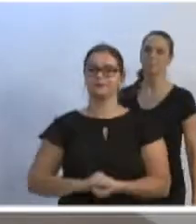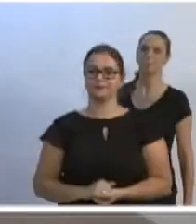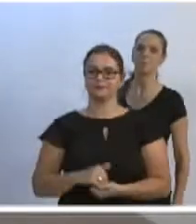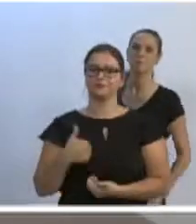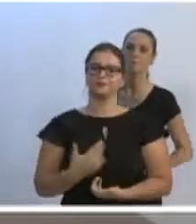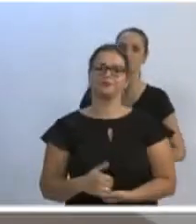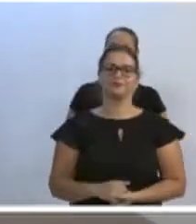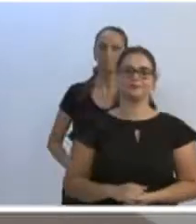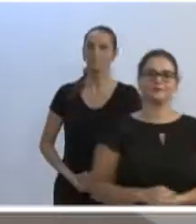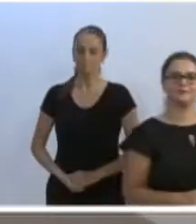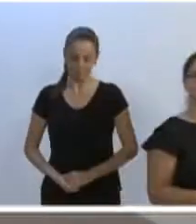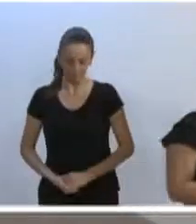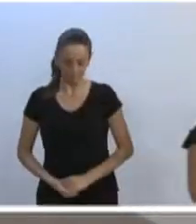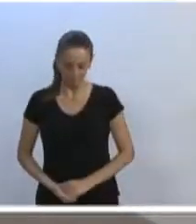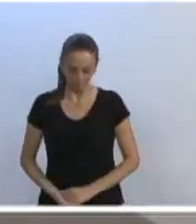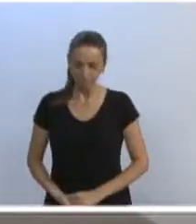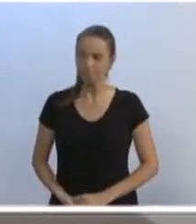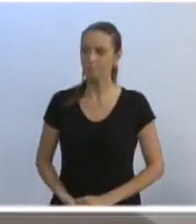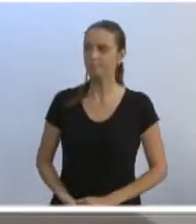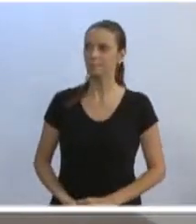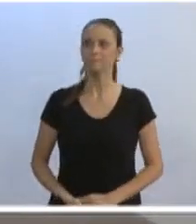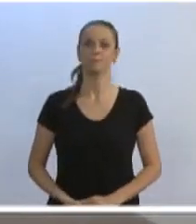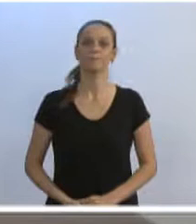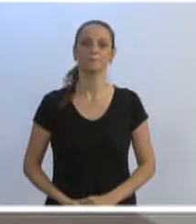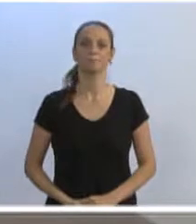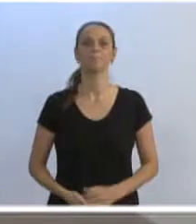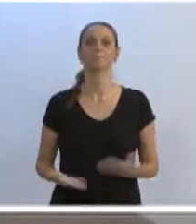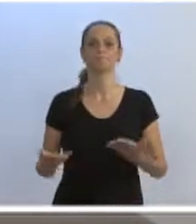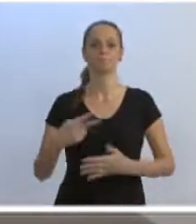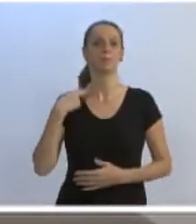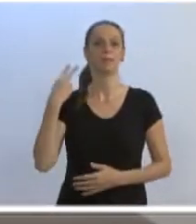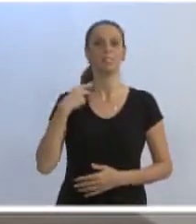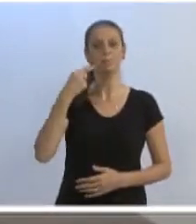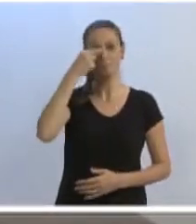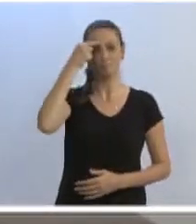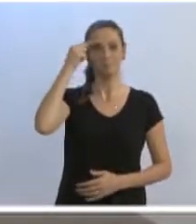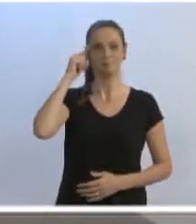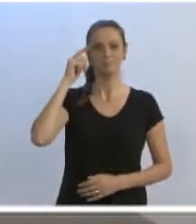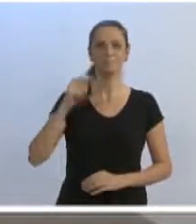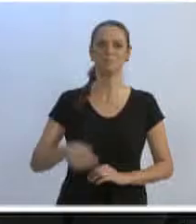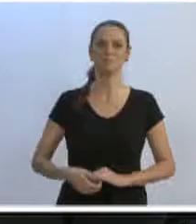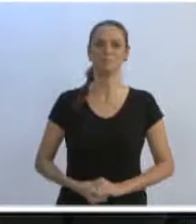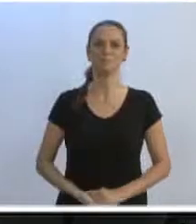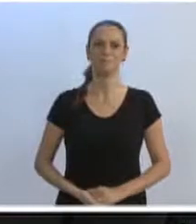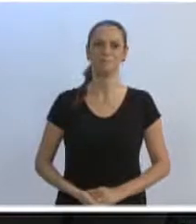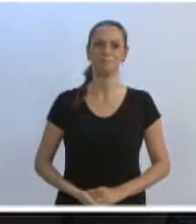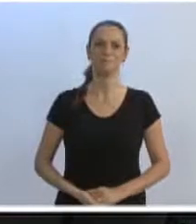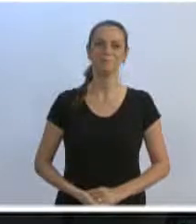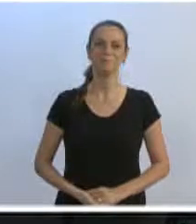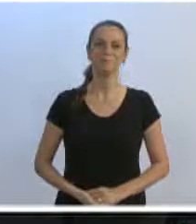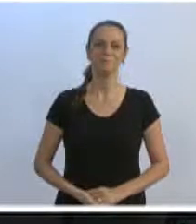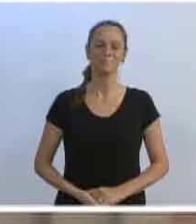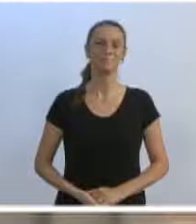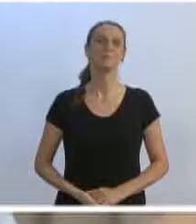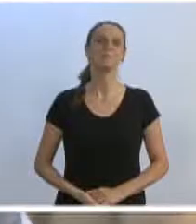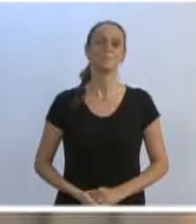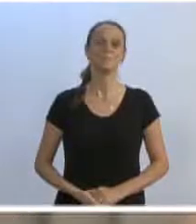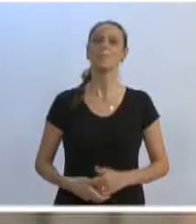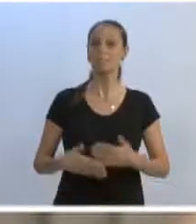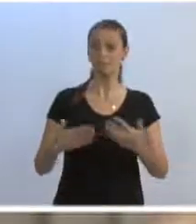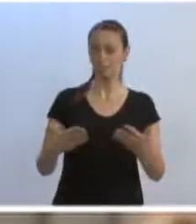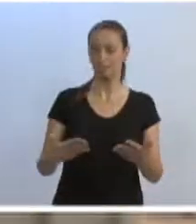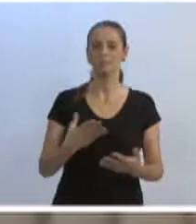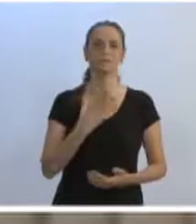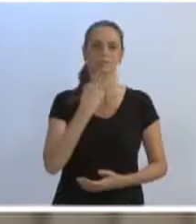a minha concessão, presidente, já de antemão, concedo a parte ao vereadorito. Para sair do tema, perdoa, Bruno Cunha. Eu